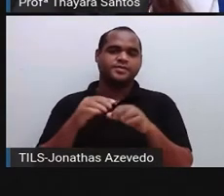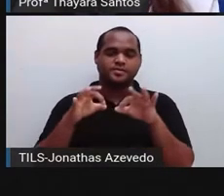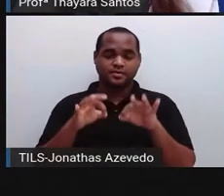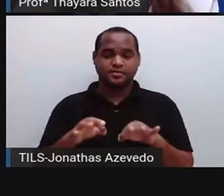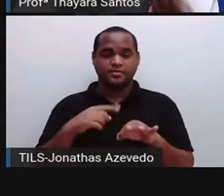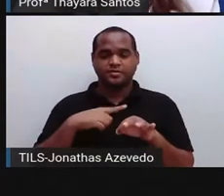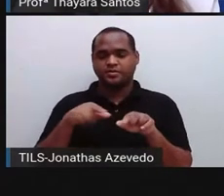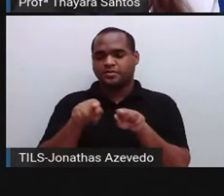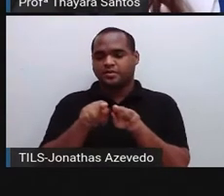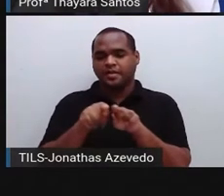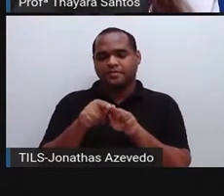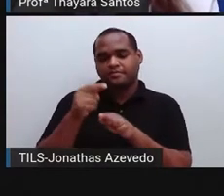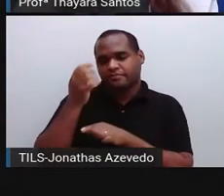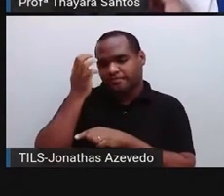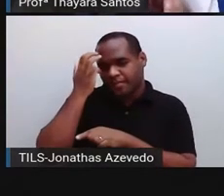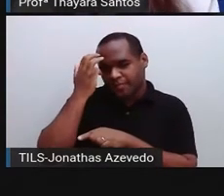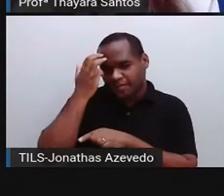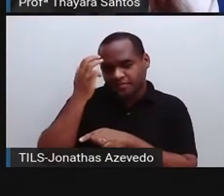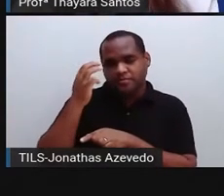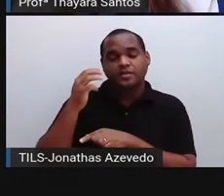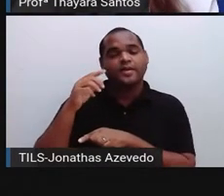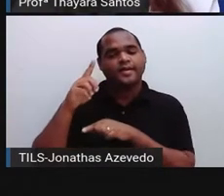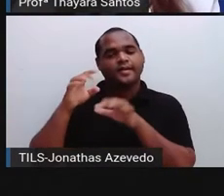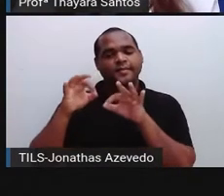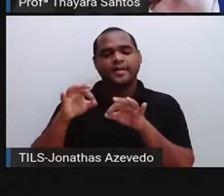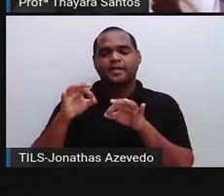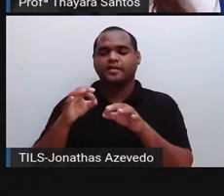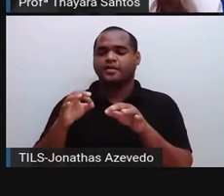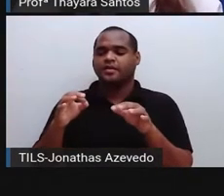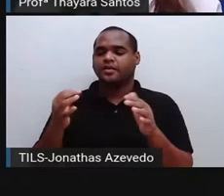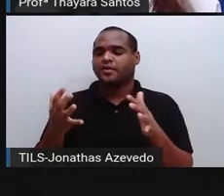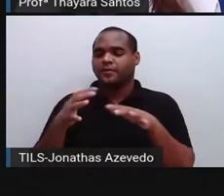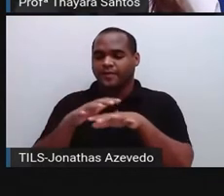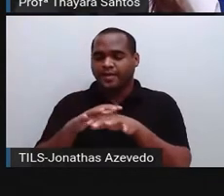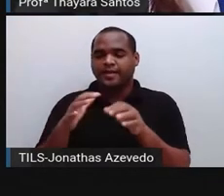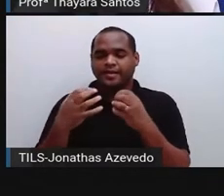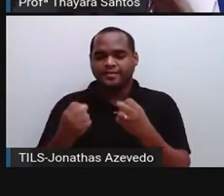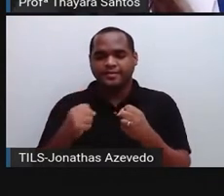também a memória. Tudo isso está associado ao sistema nervoso central.